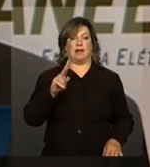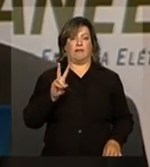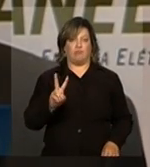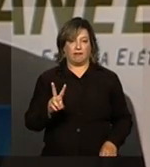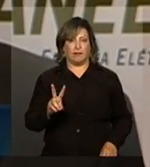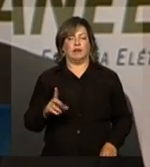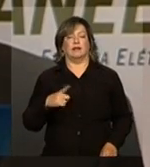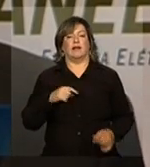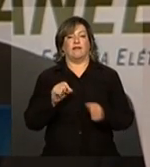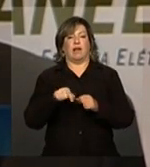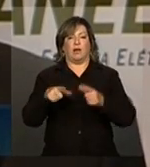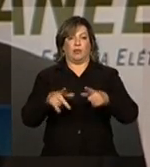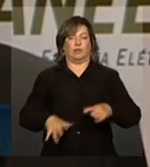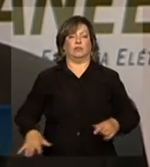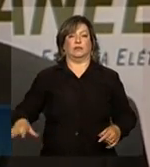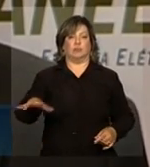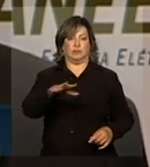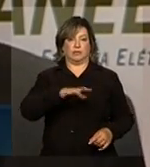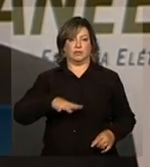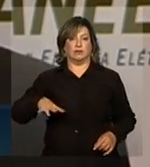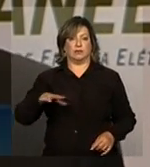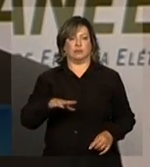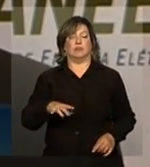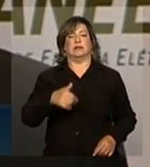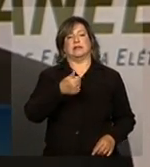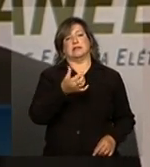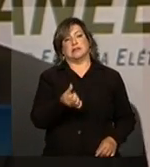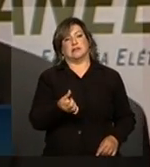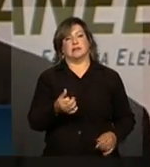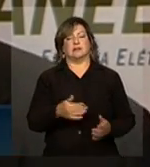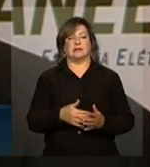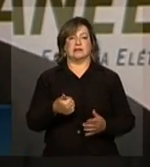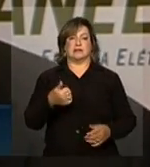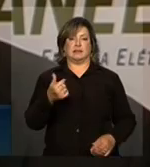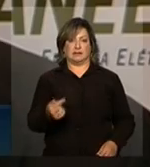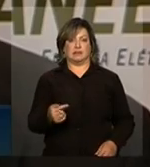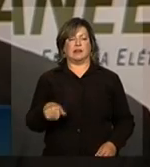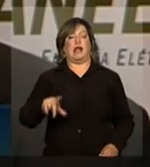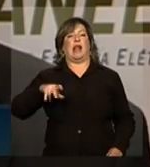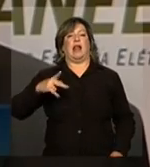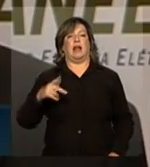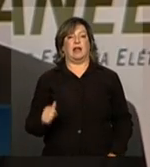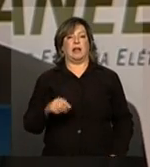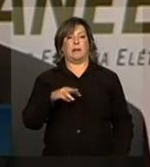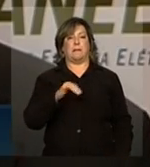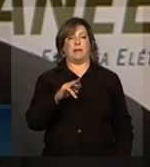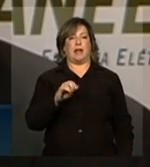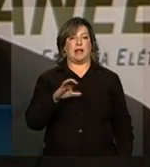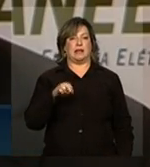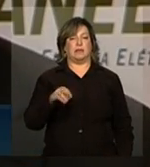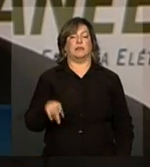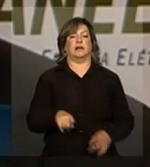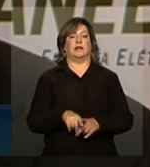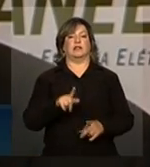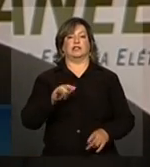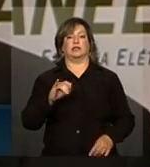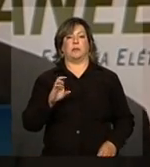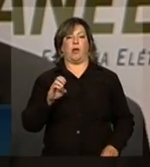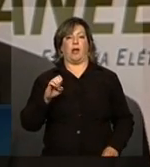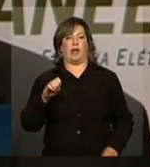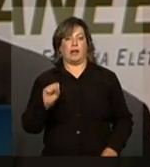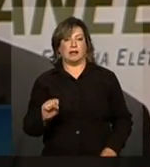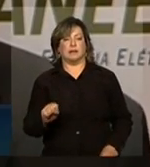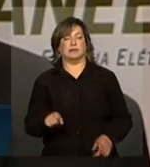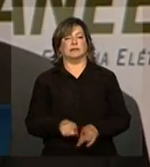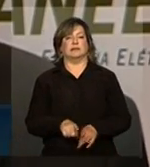naquela região que entra em operação em 16, 17, que são as linhas Miracema-Giboés, Barreiras 2,